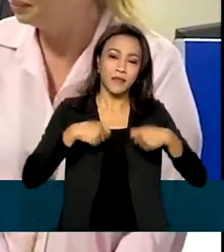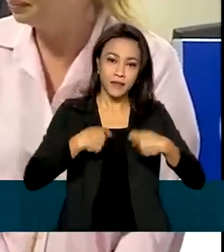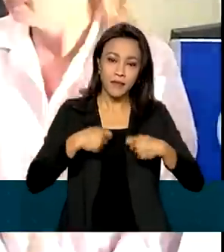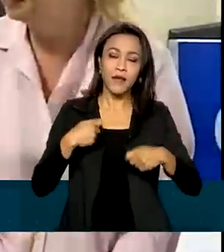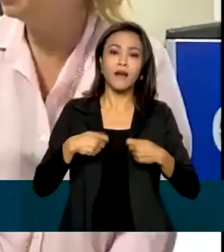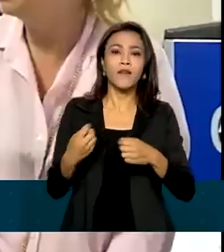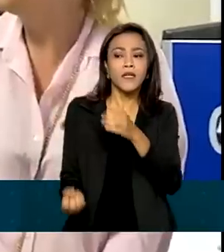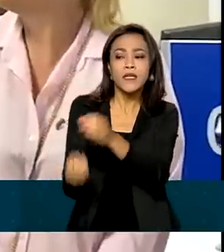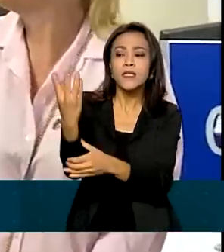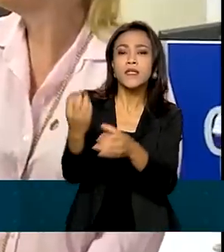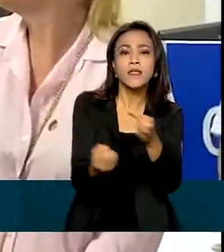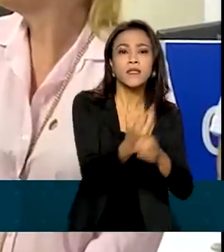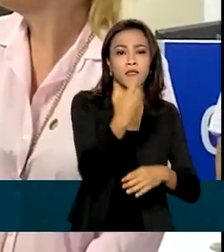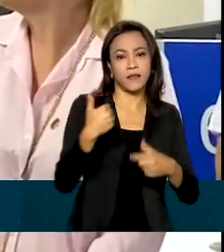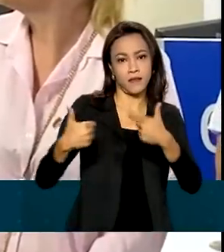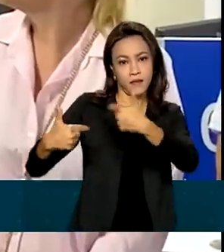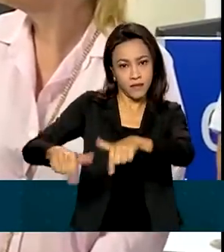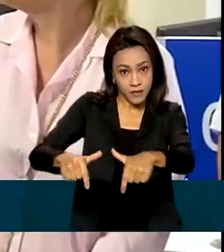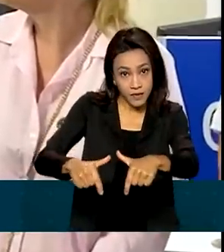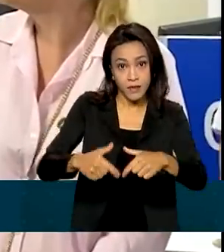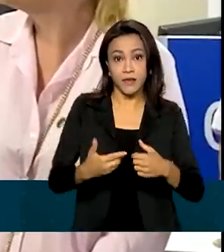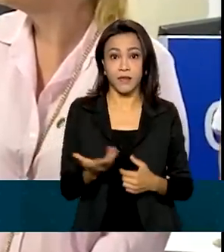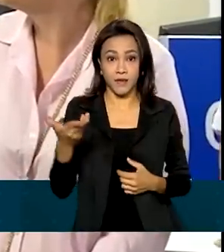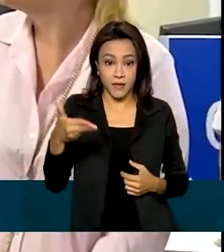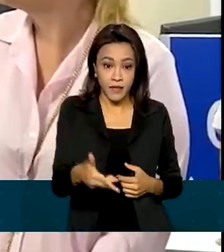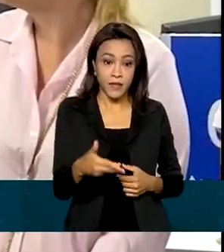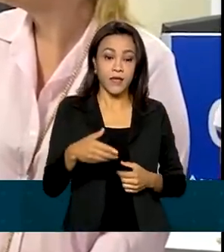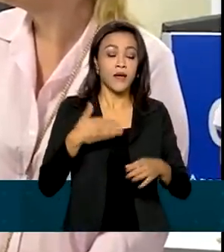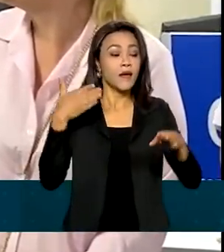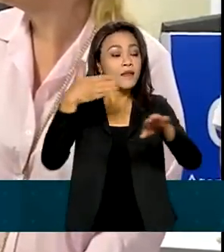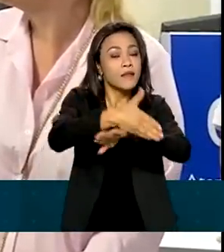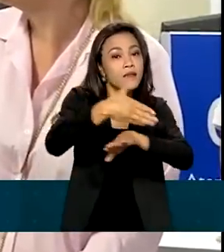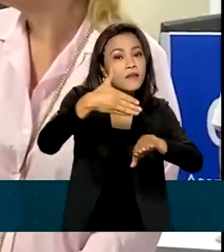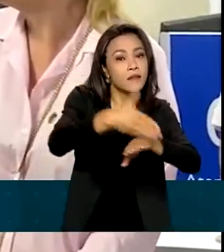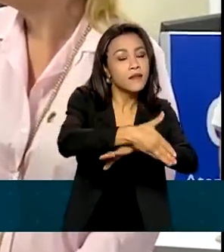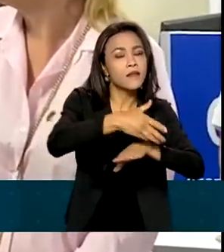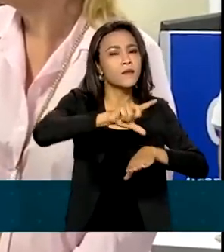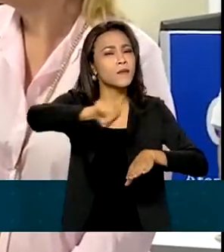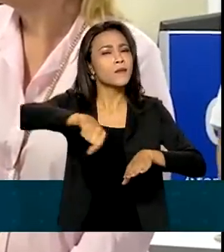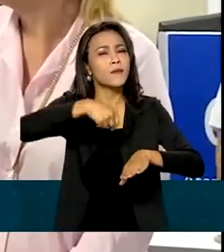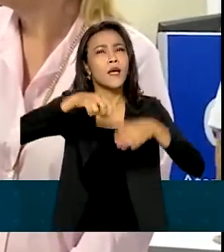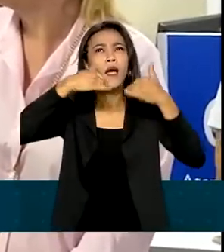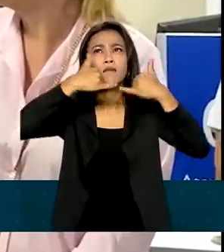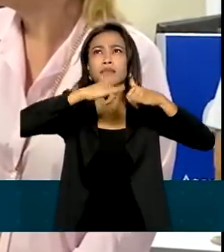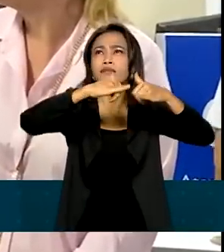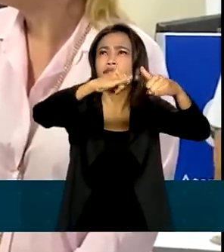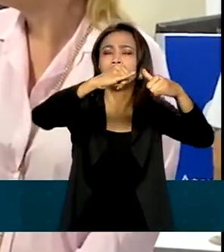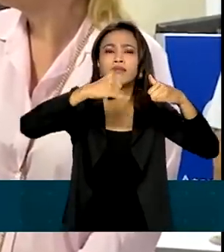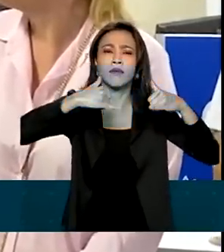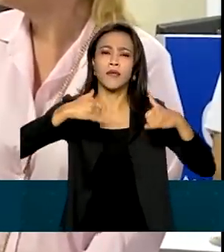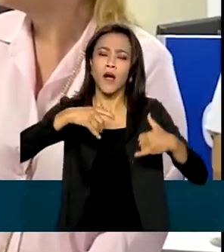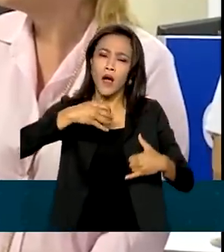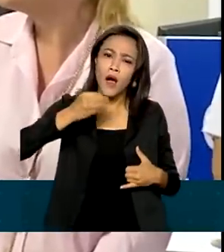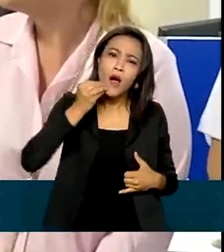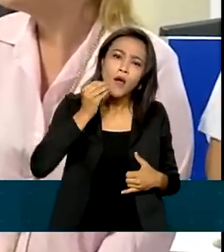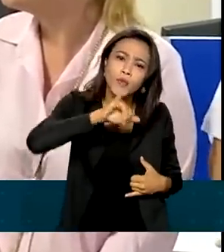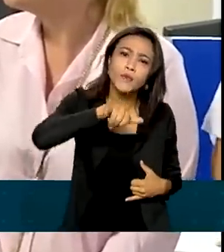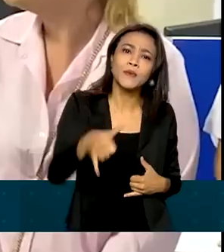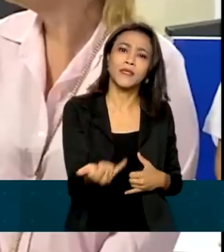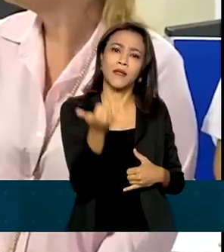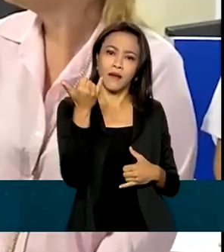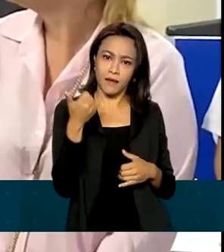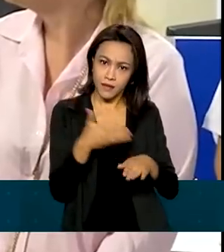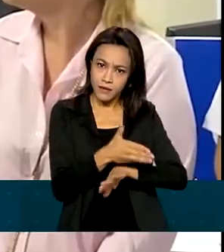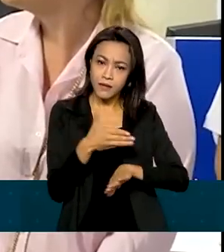geração de renda, empregabilidade, acesso à energia elétrica, a oportunidades. E